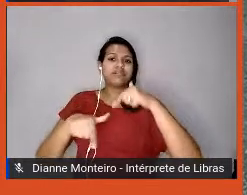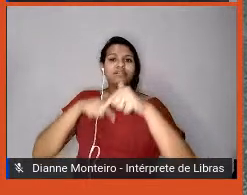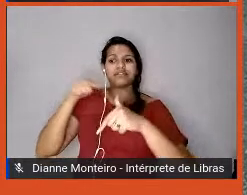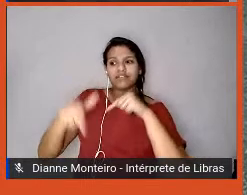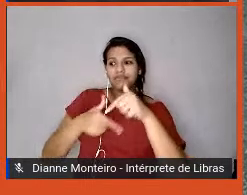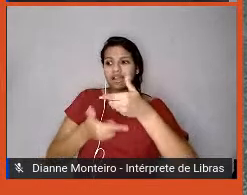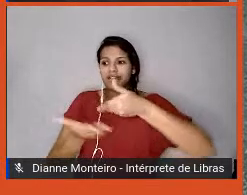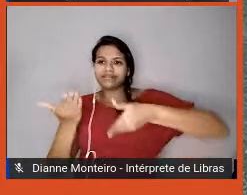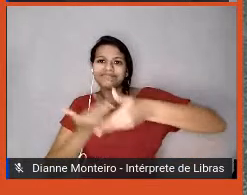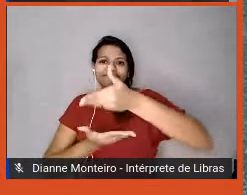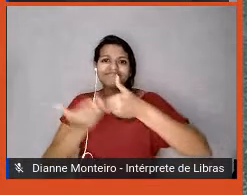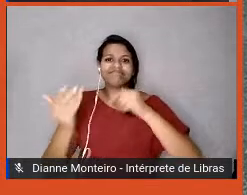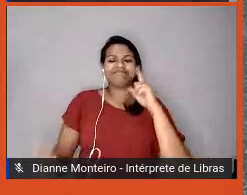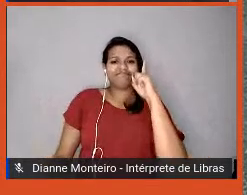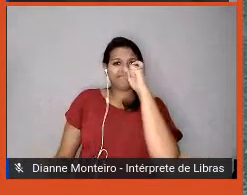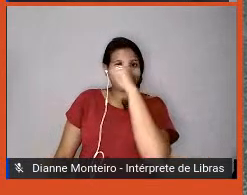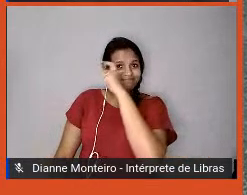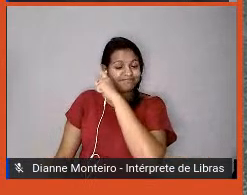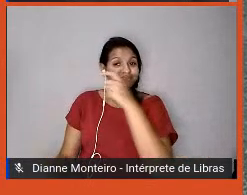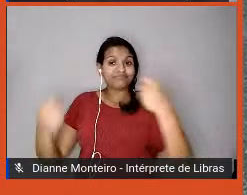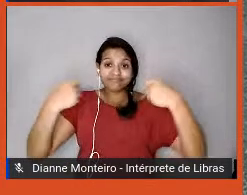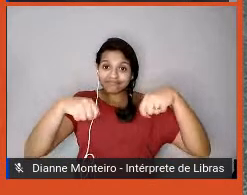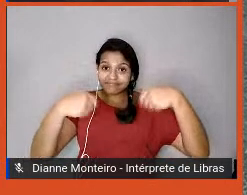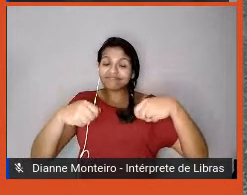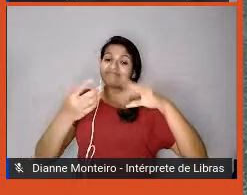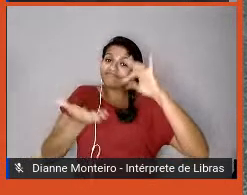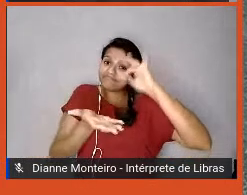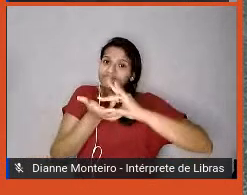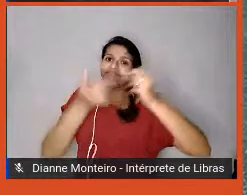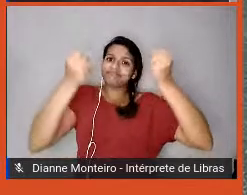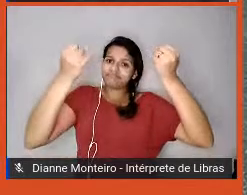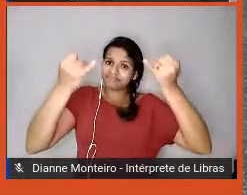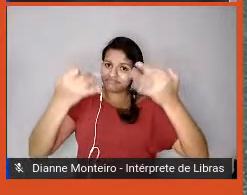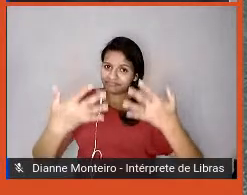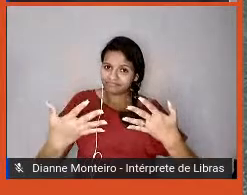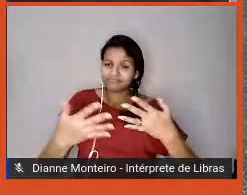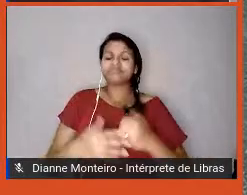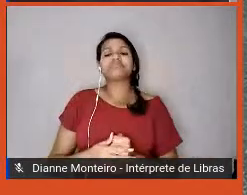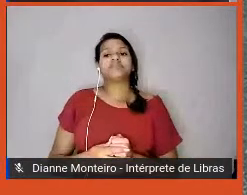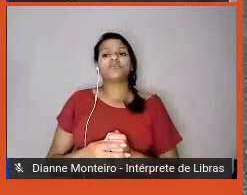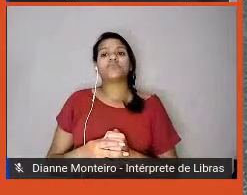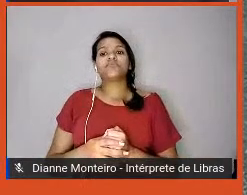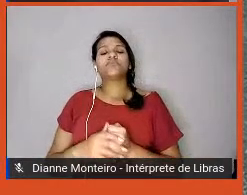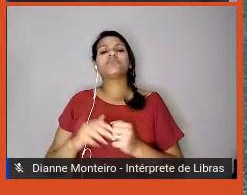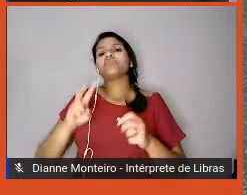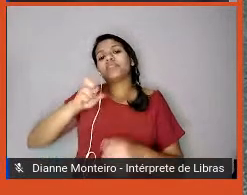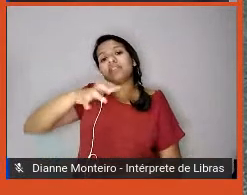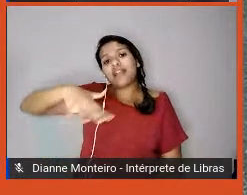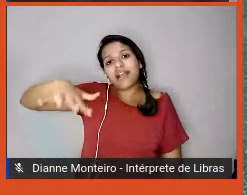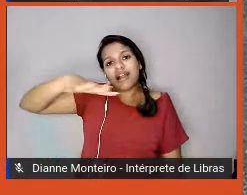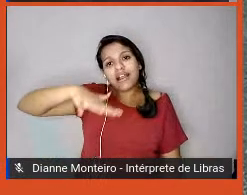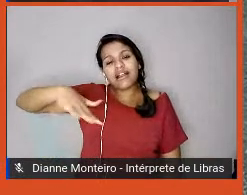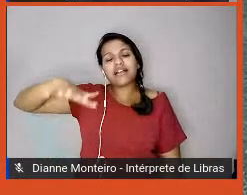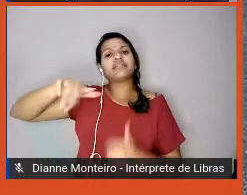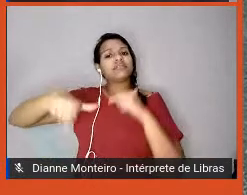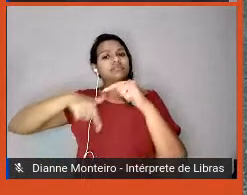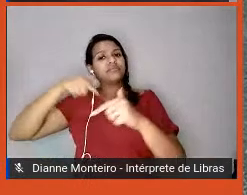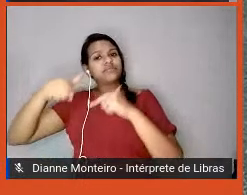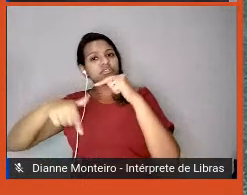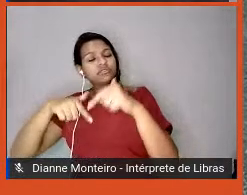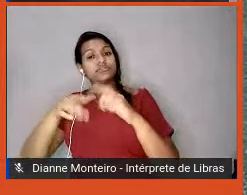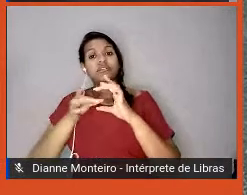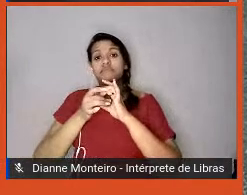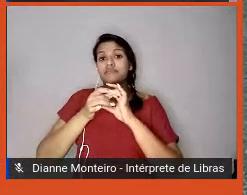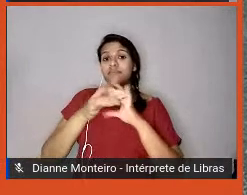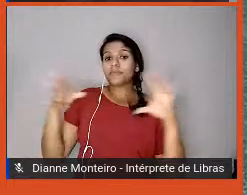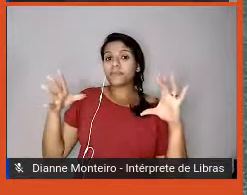é mais do que necessário abordar sobre isso. E dentro da área corporativa, permitir mais